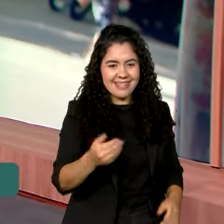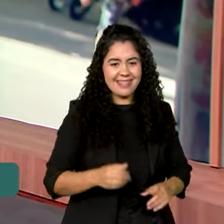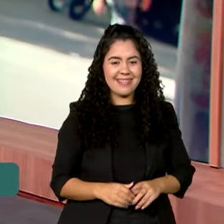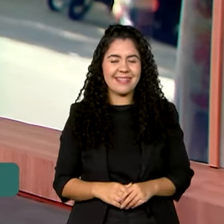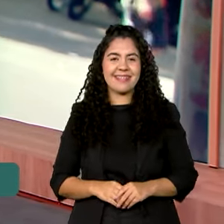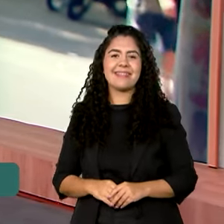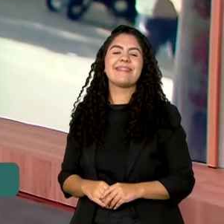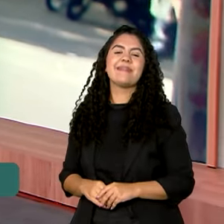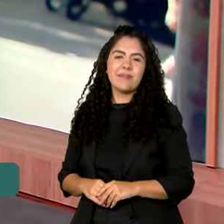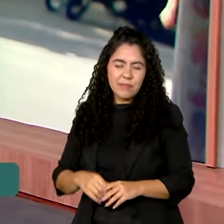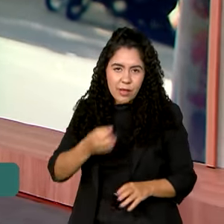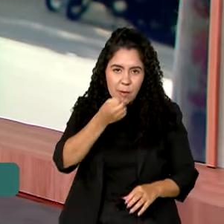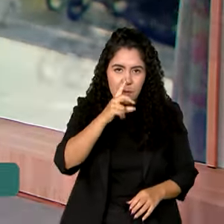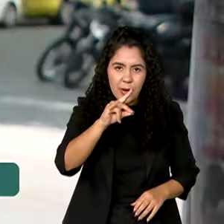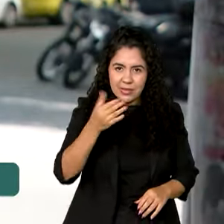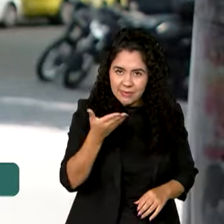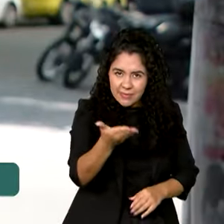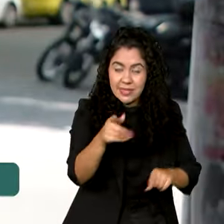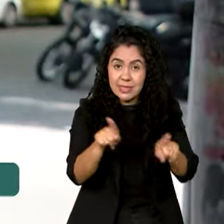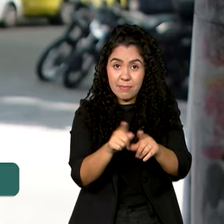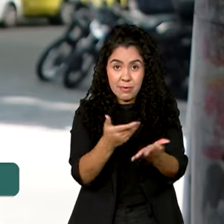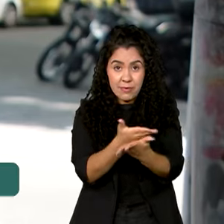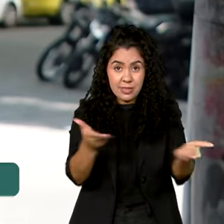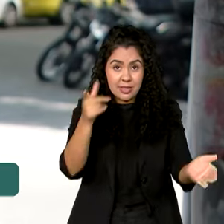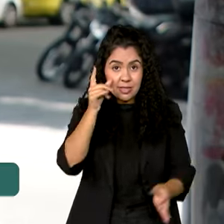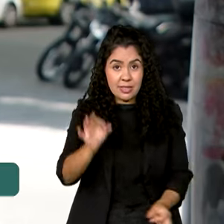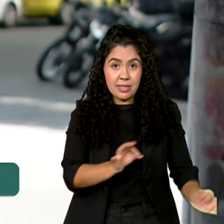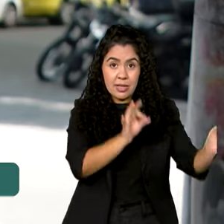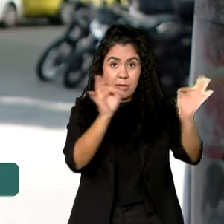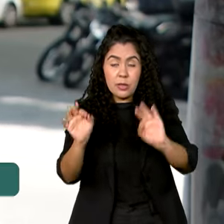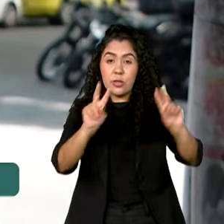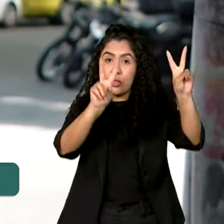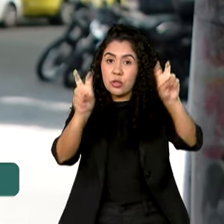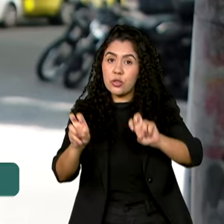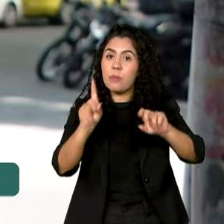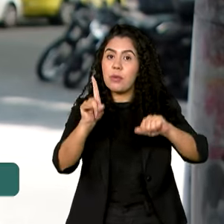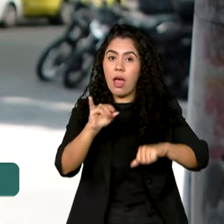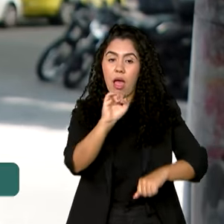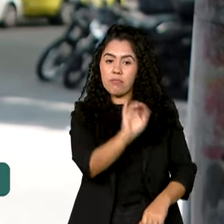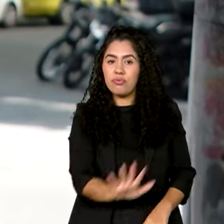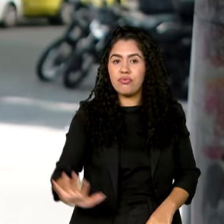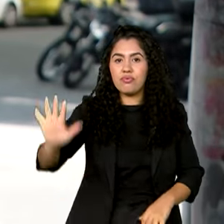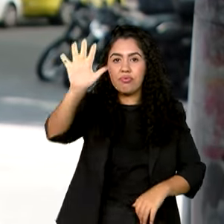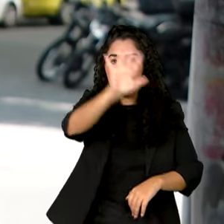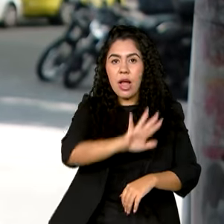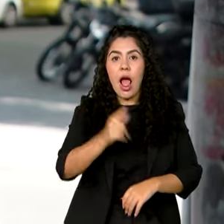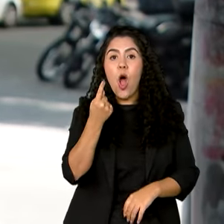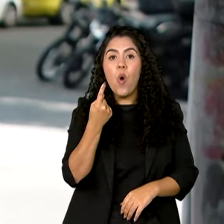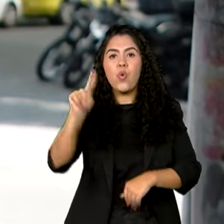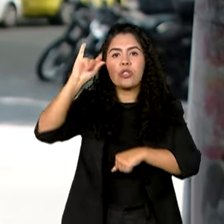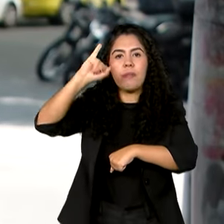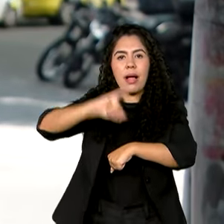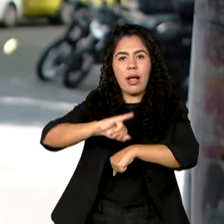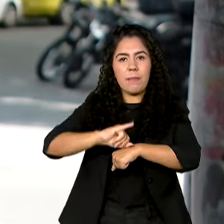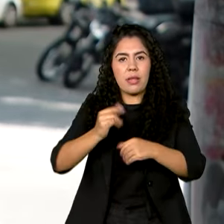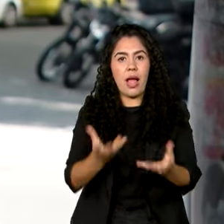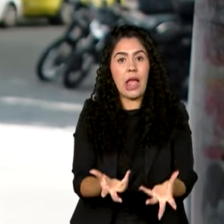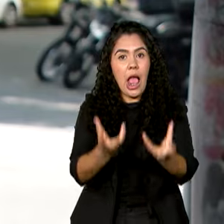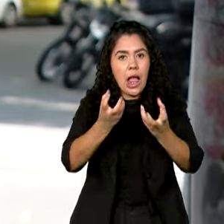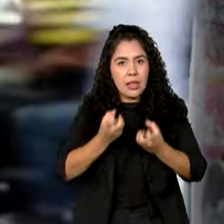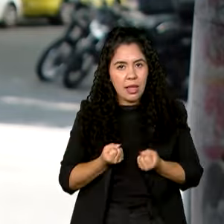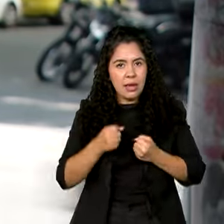Bom dia, Vanessa, bom dia a todos. A Rede Nacional de Governo Digital teve como última capital a aderir a essa rede,